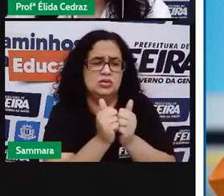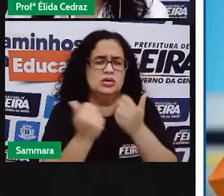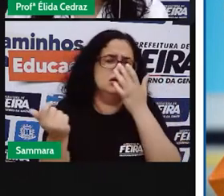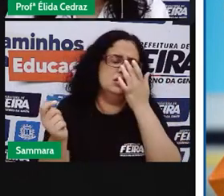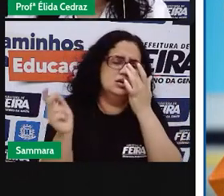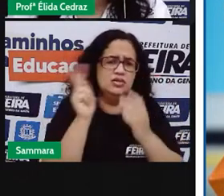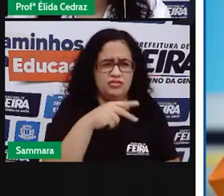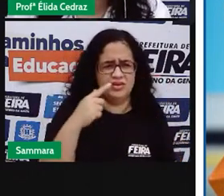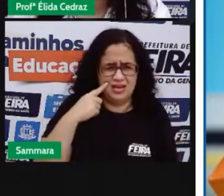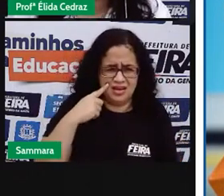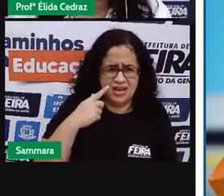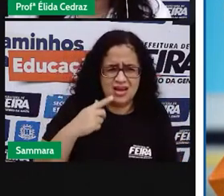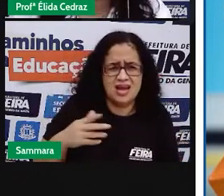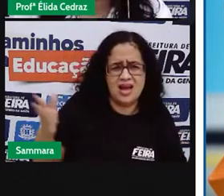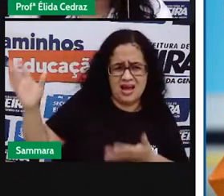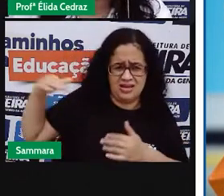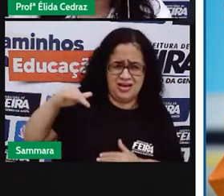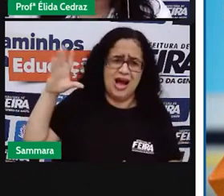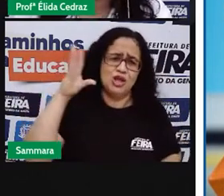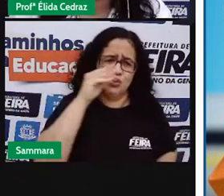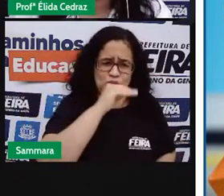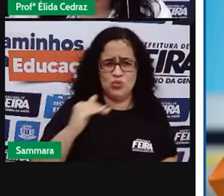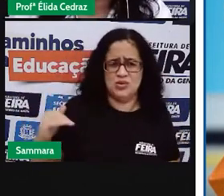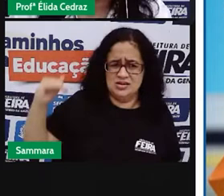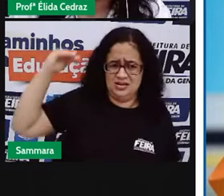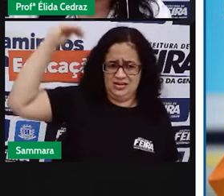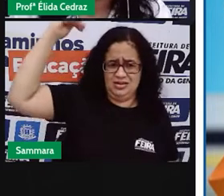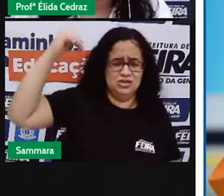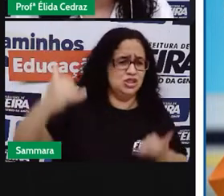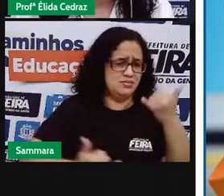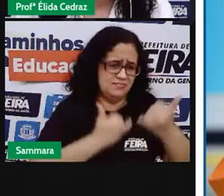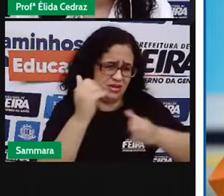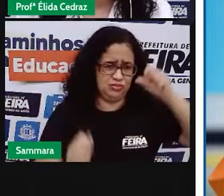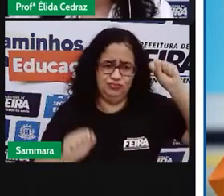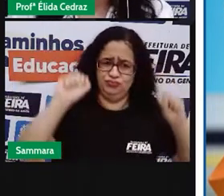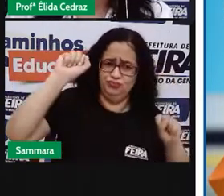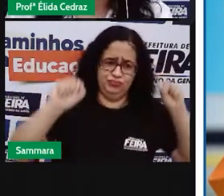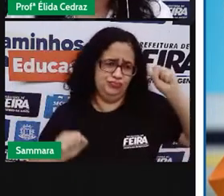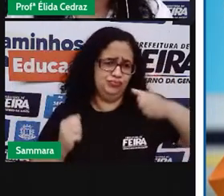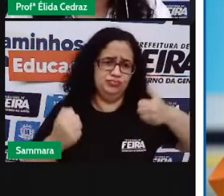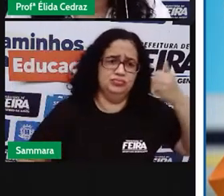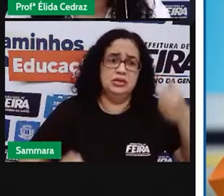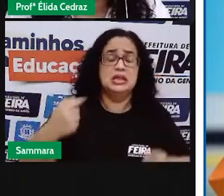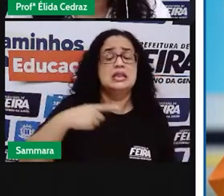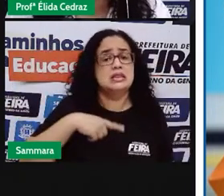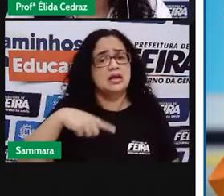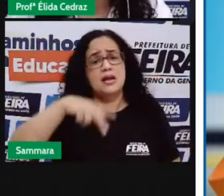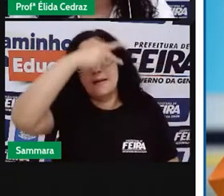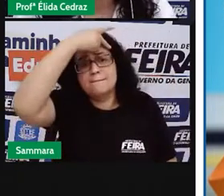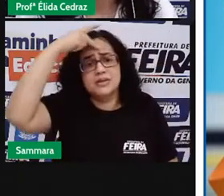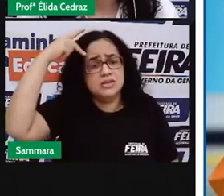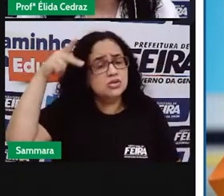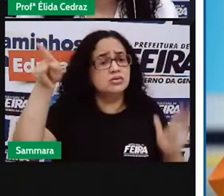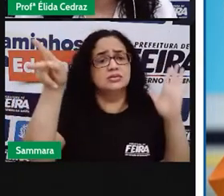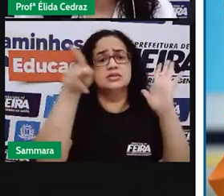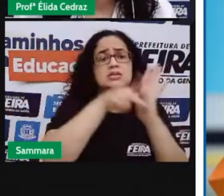A gente vê adulto brincando de boneca com brinquedos? Não. Tem um público